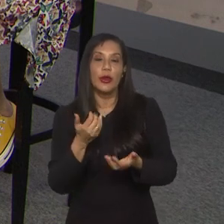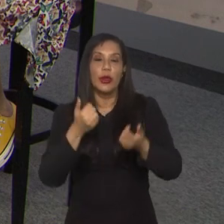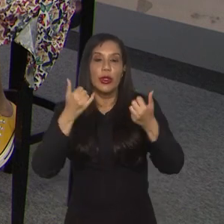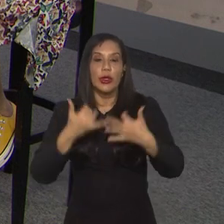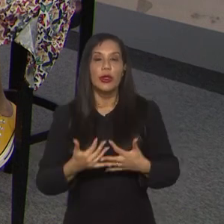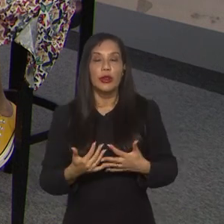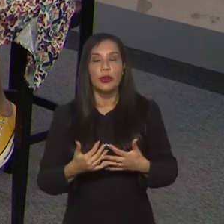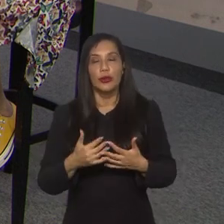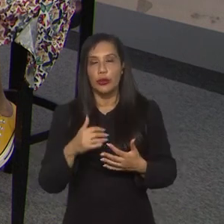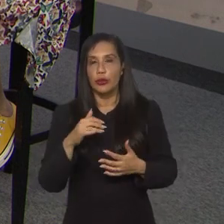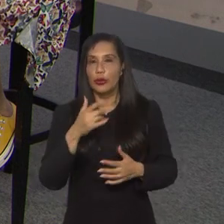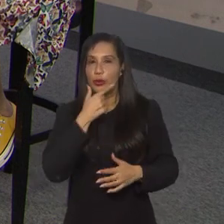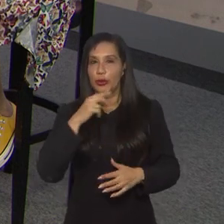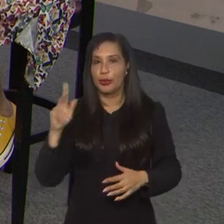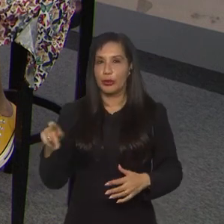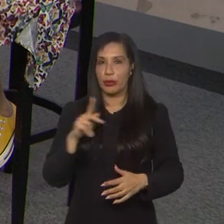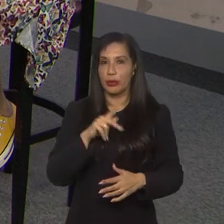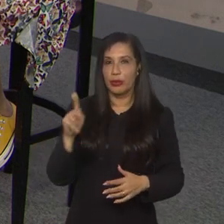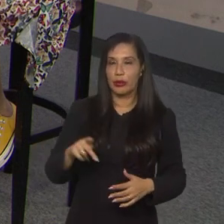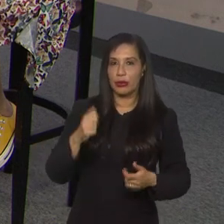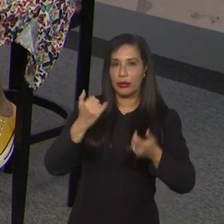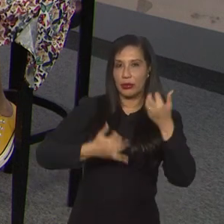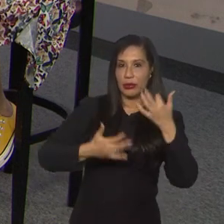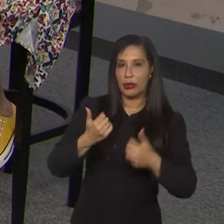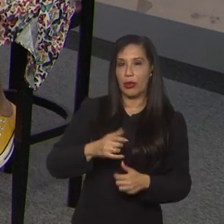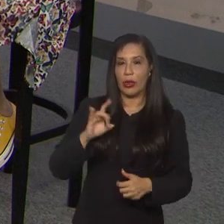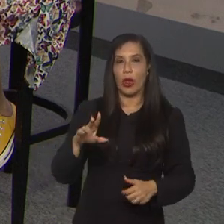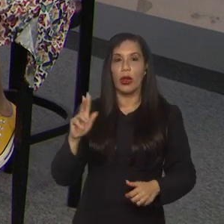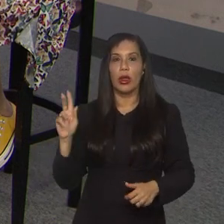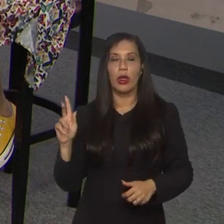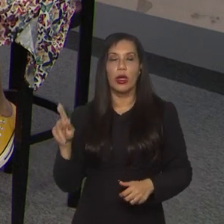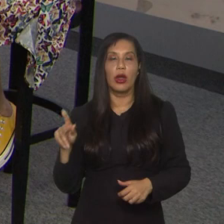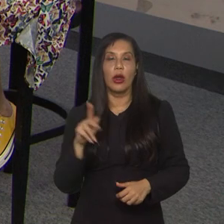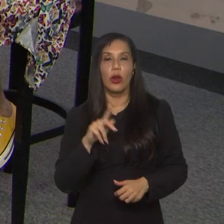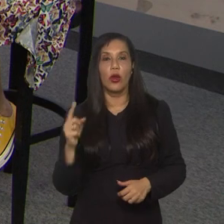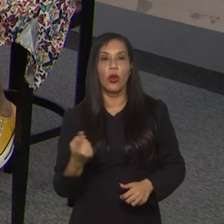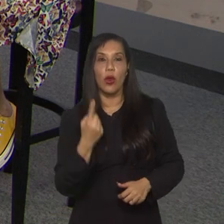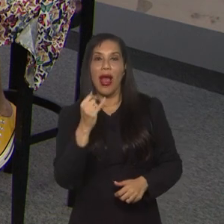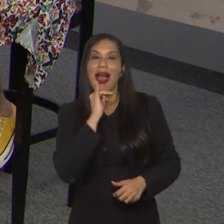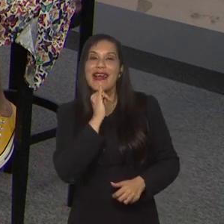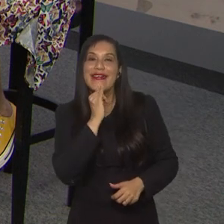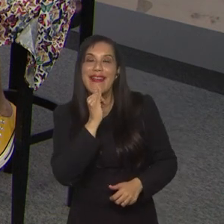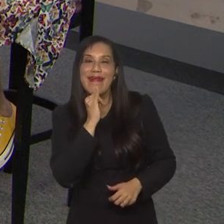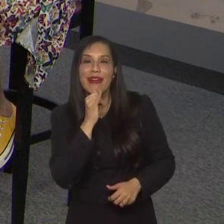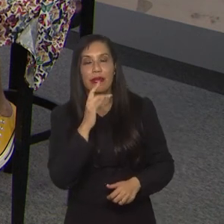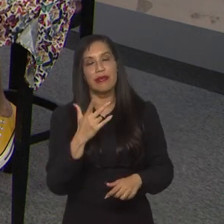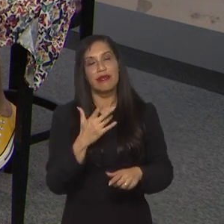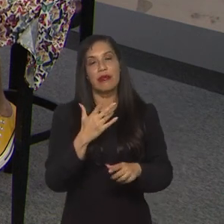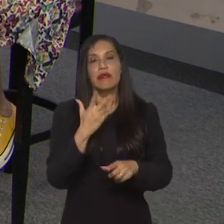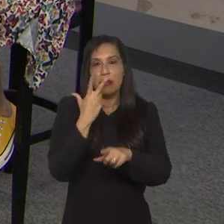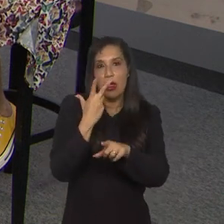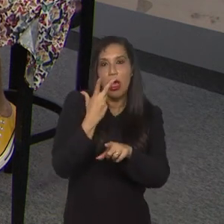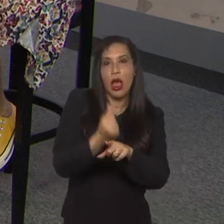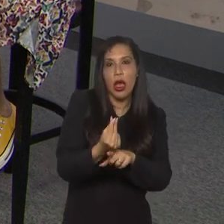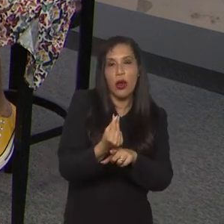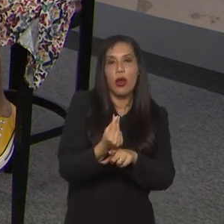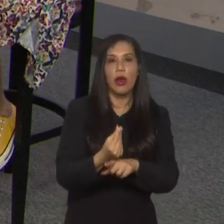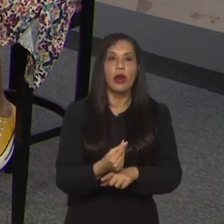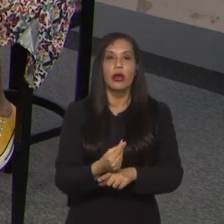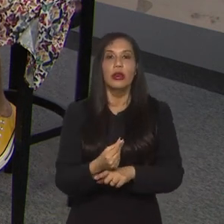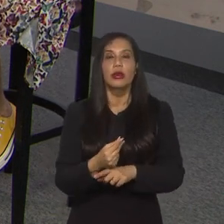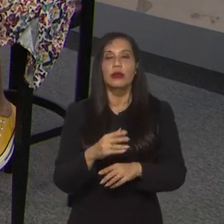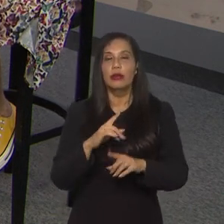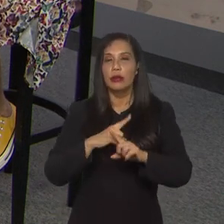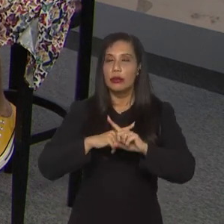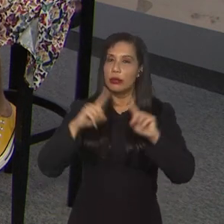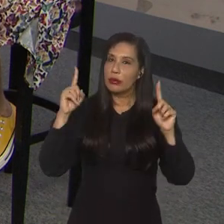Renan, o técnico, ele só comandou um amistoso, certo? E ganhou, mas